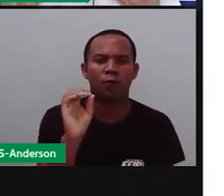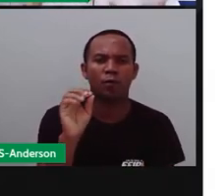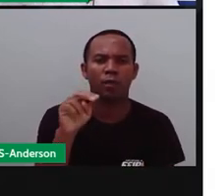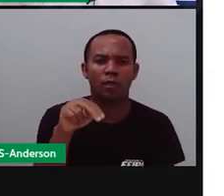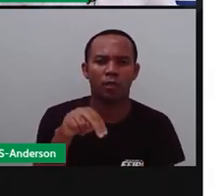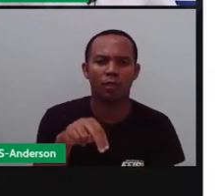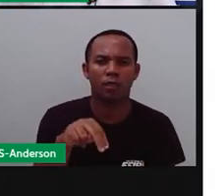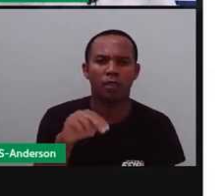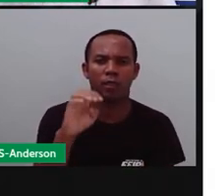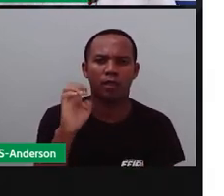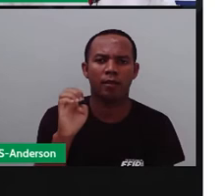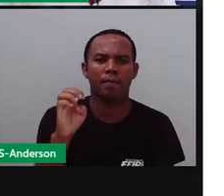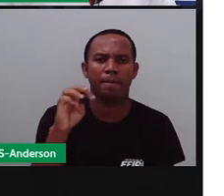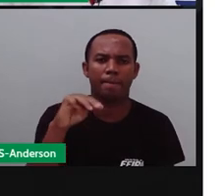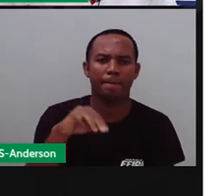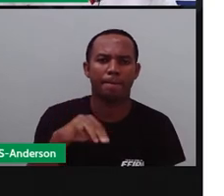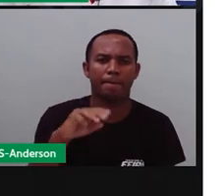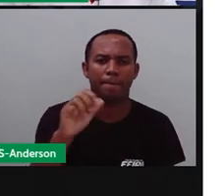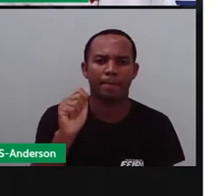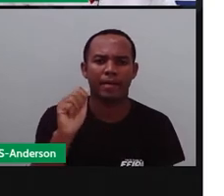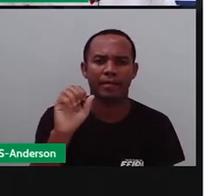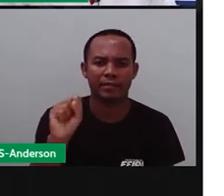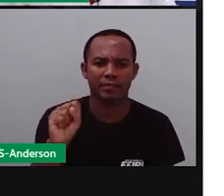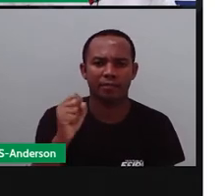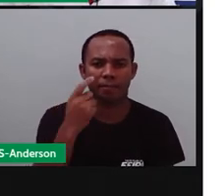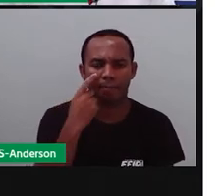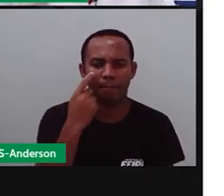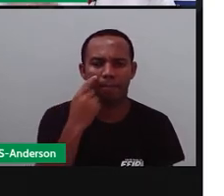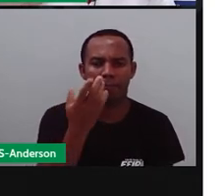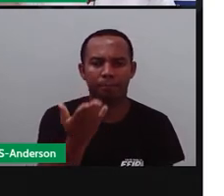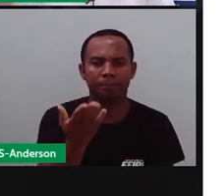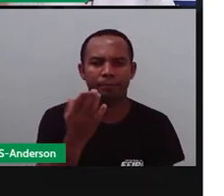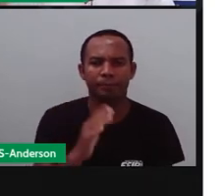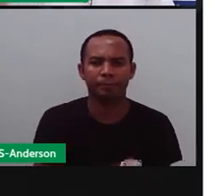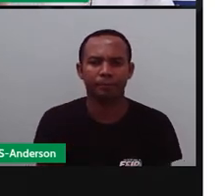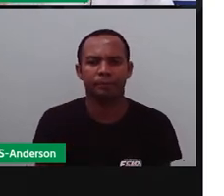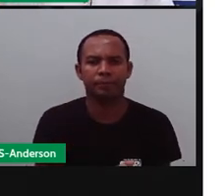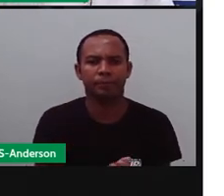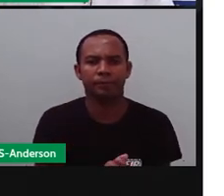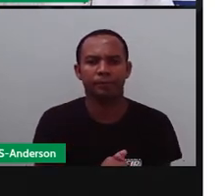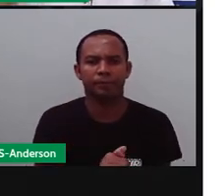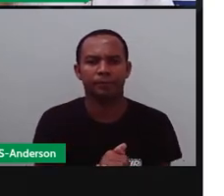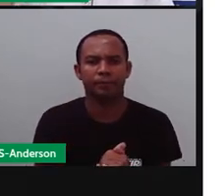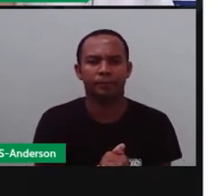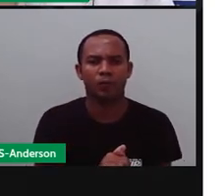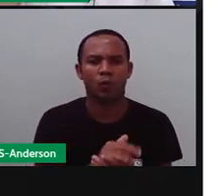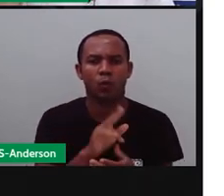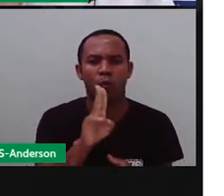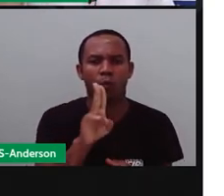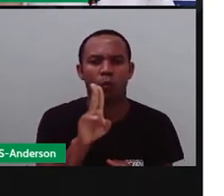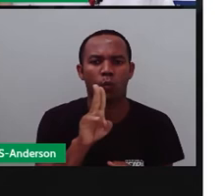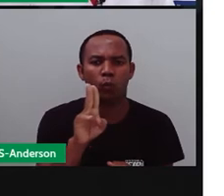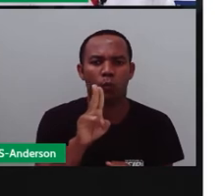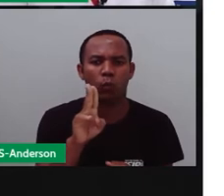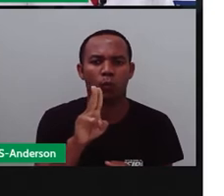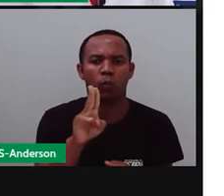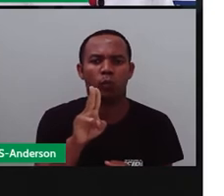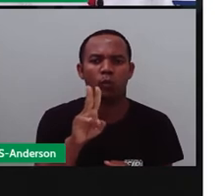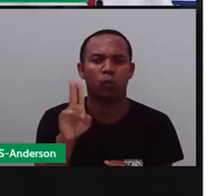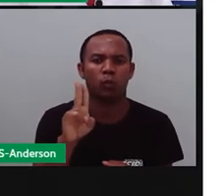fonemas. Aí, no caso, o O. É a letra O. Mas o fonema é U. Porque o fonema é o